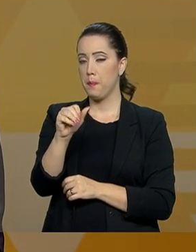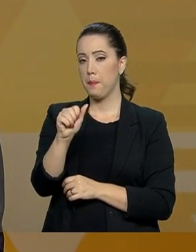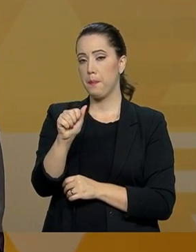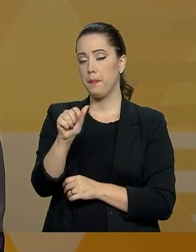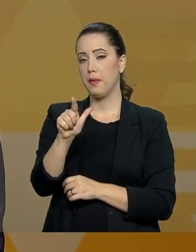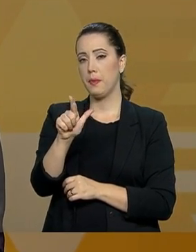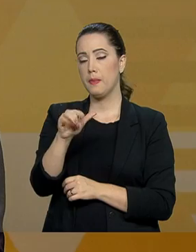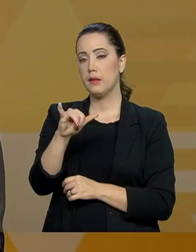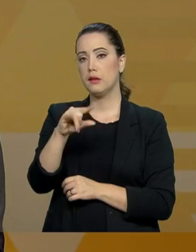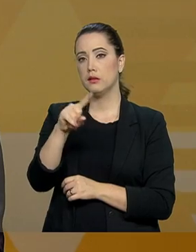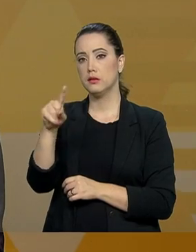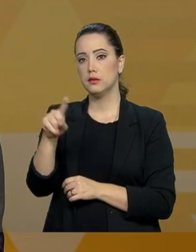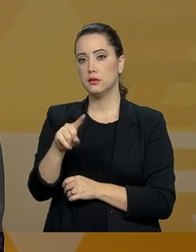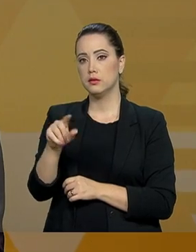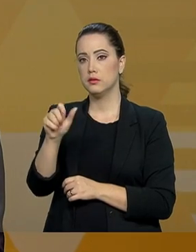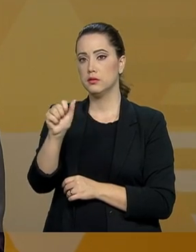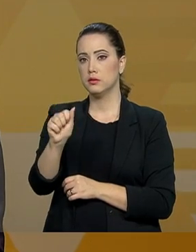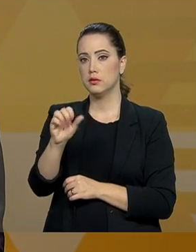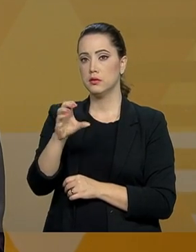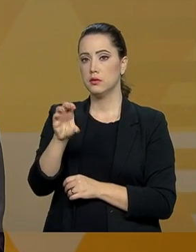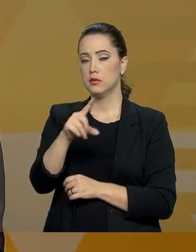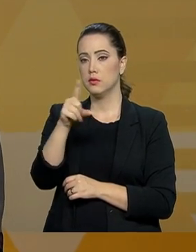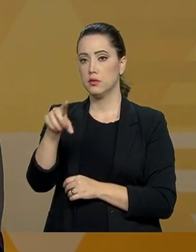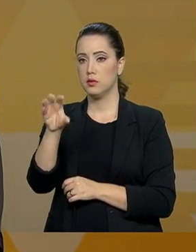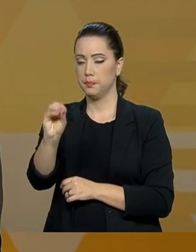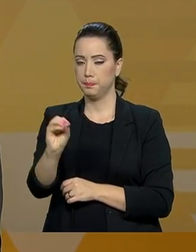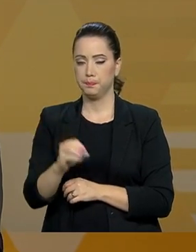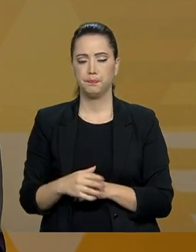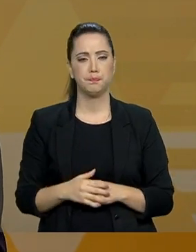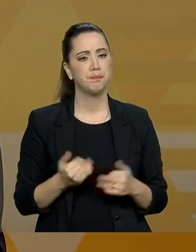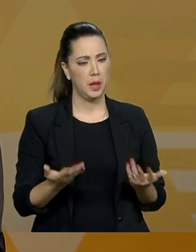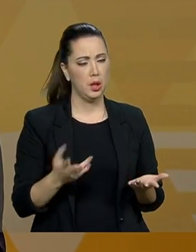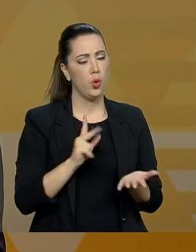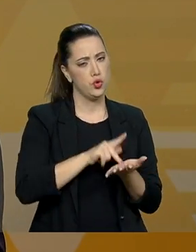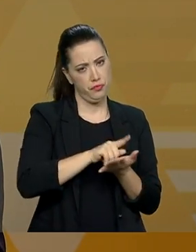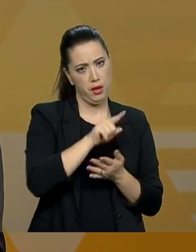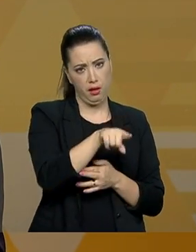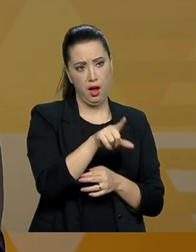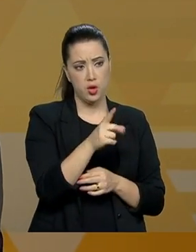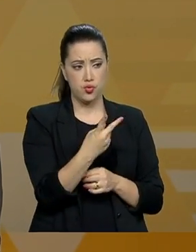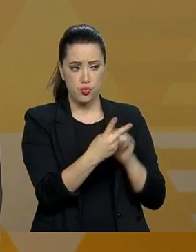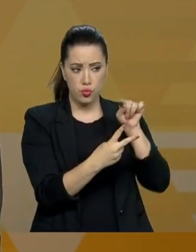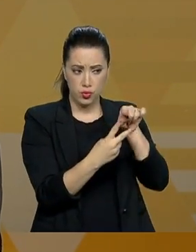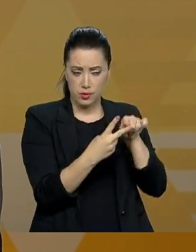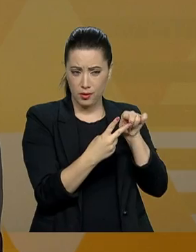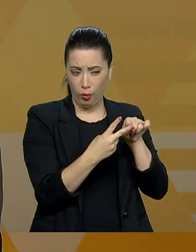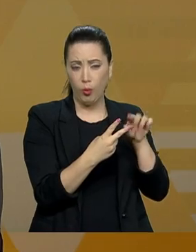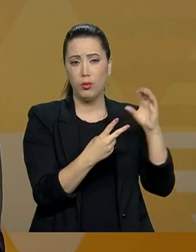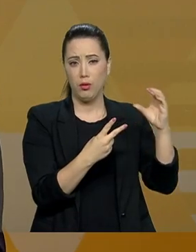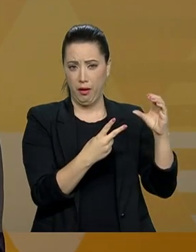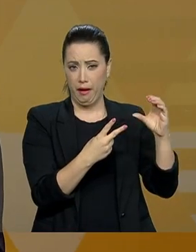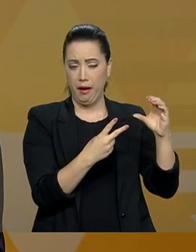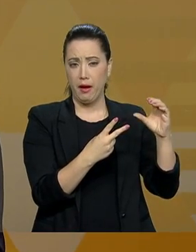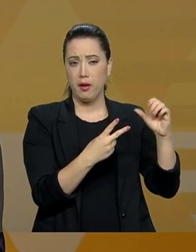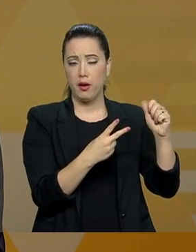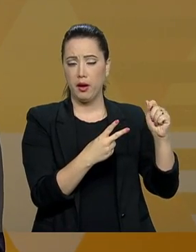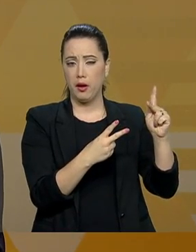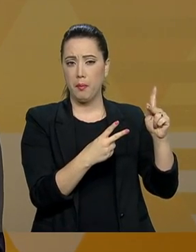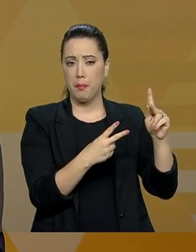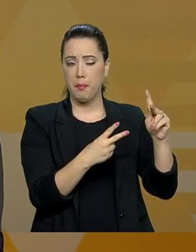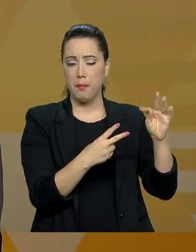proposto, ele será opcional. Então, aqueles que pretenderem se manter no modelo atual terão essa faculdade